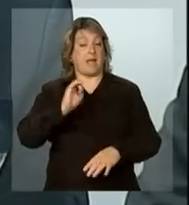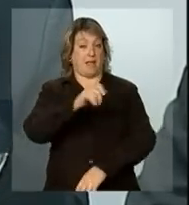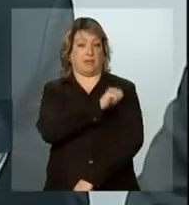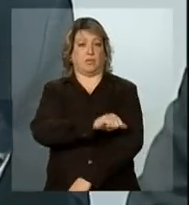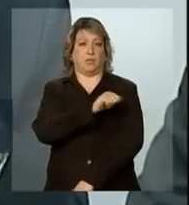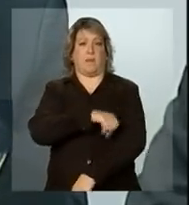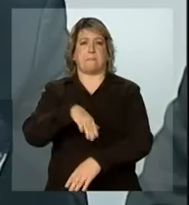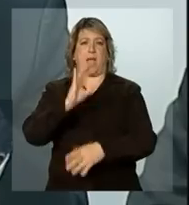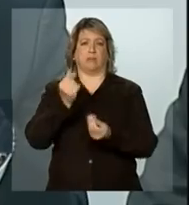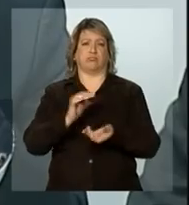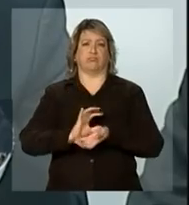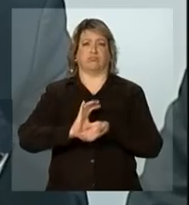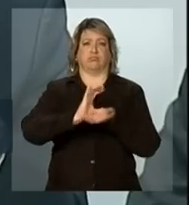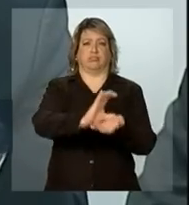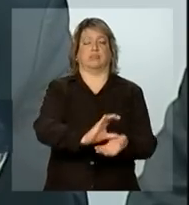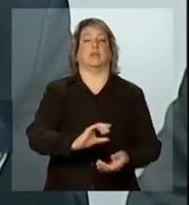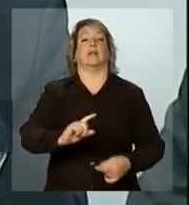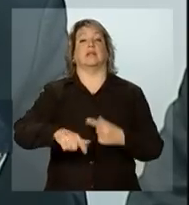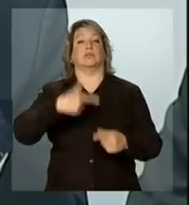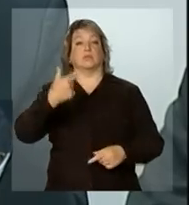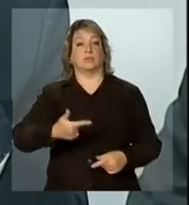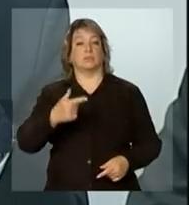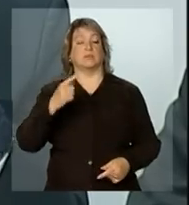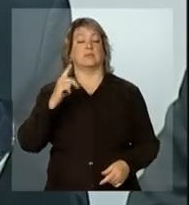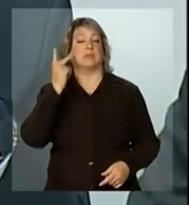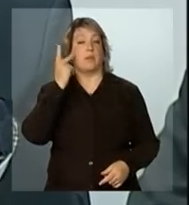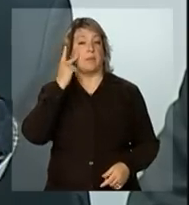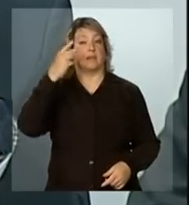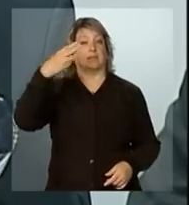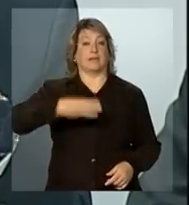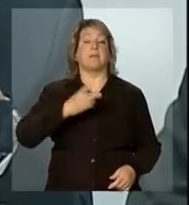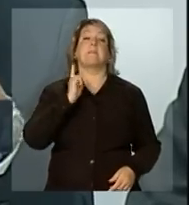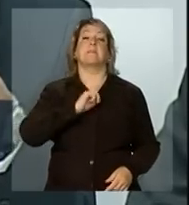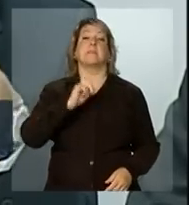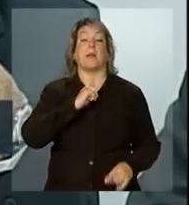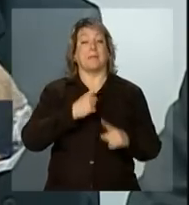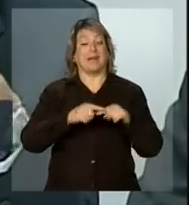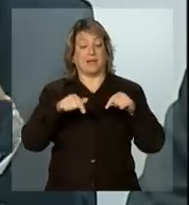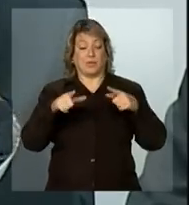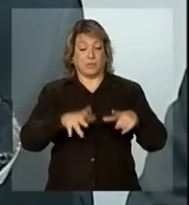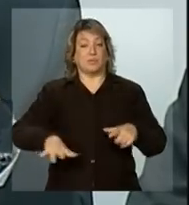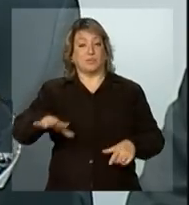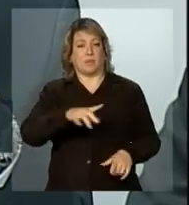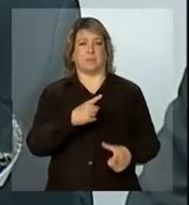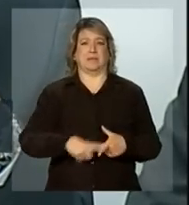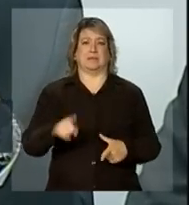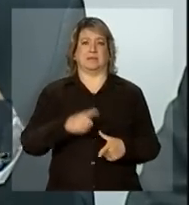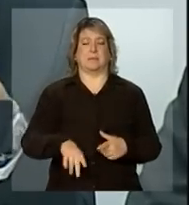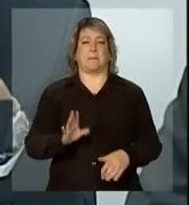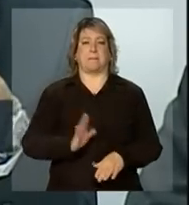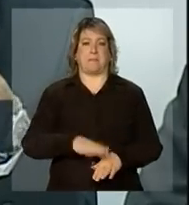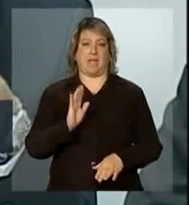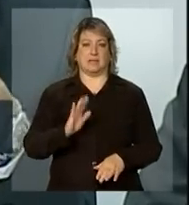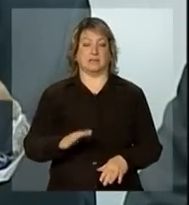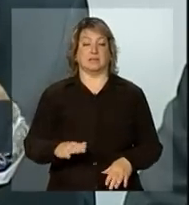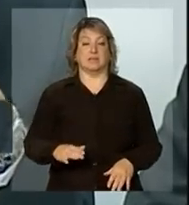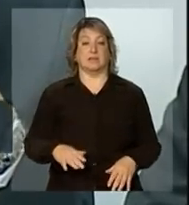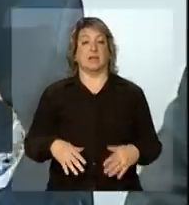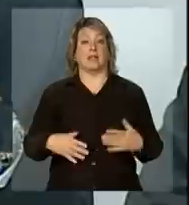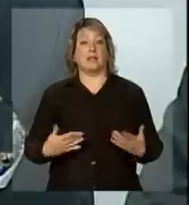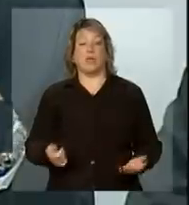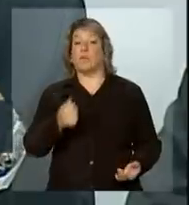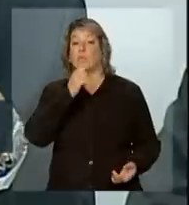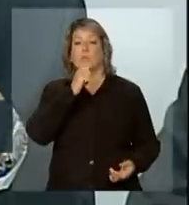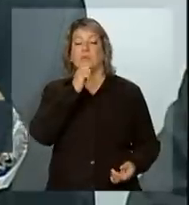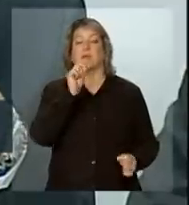Rio de Janeiro, o segundo é o estado de São Paulo, o terceiro é Minas Gerais, porque é aí que estão os problemas. Então, não existe inversão